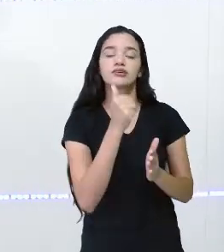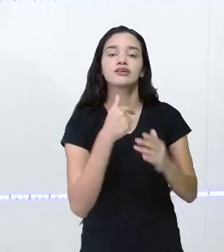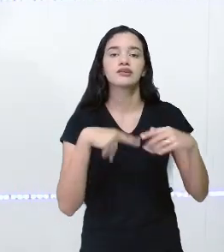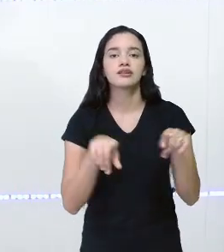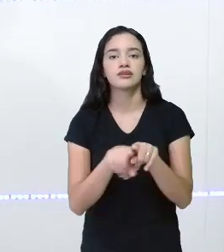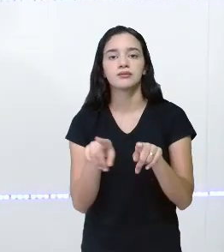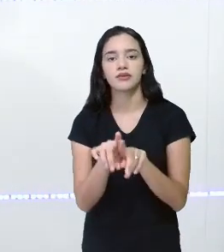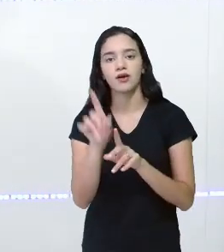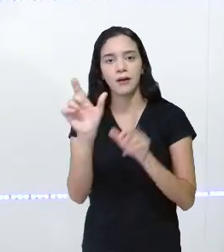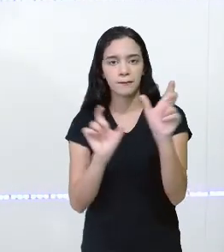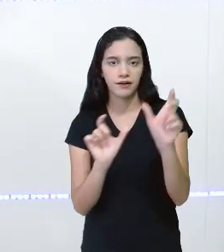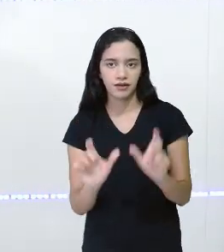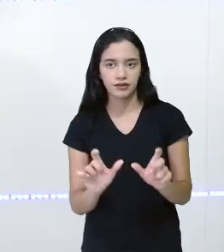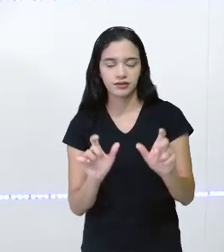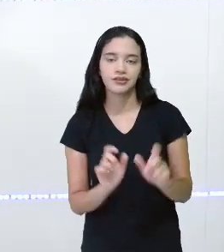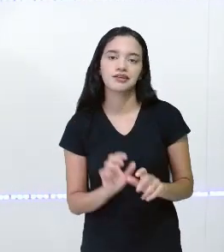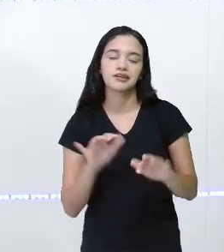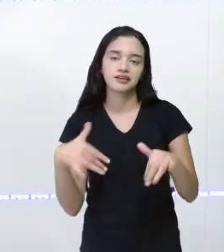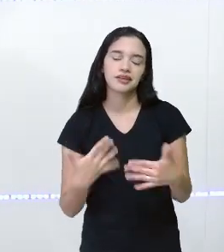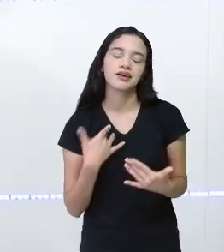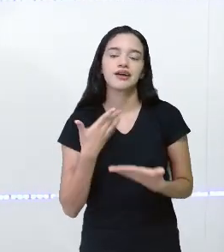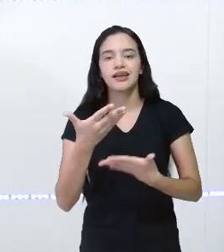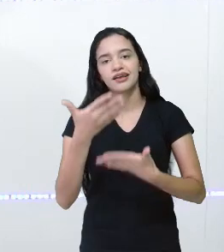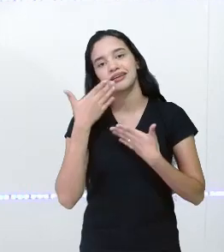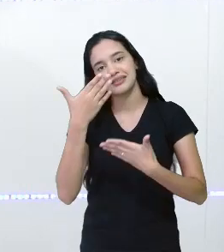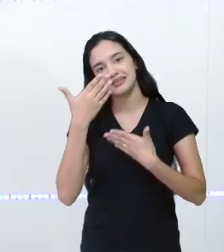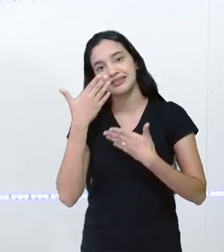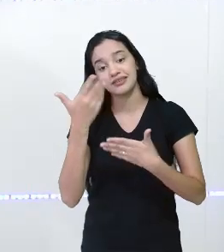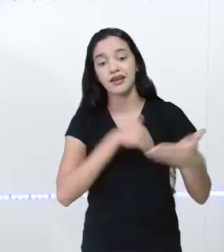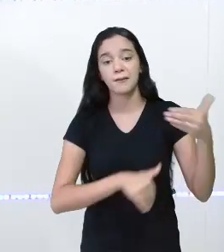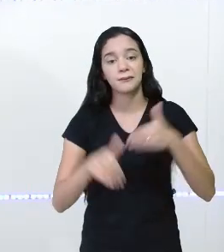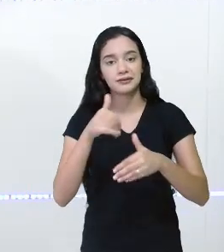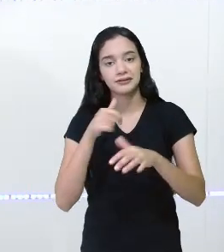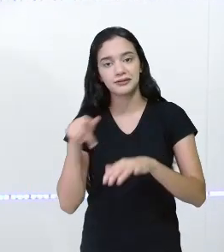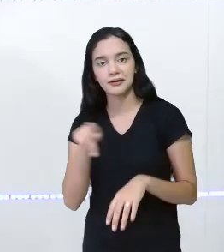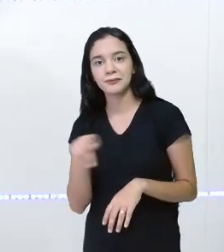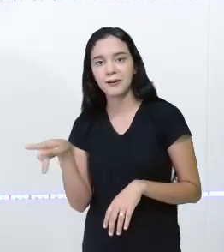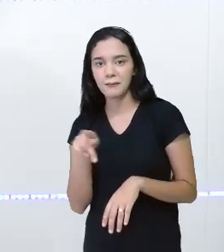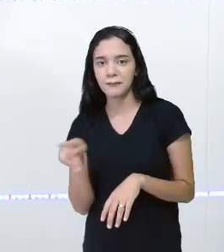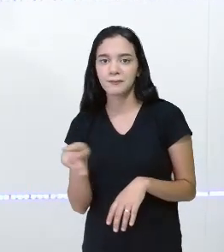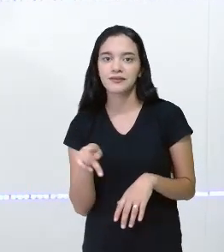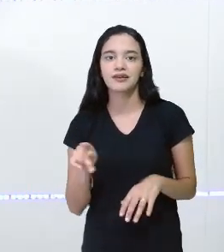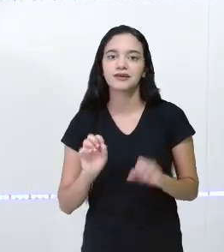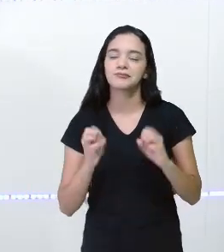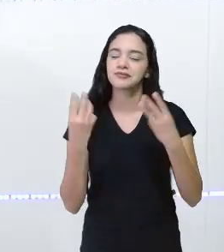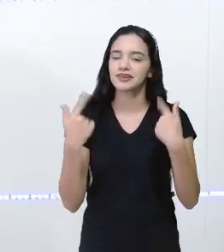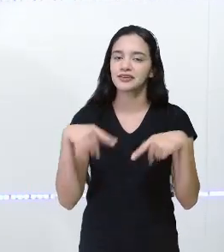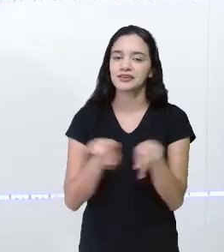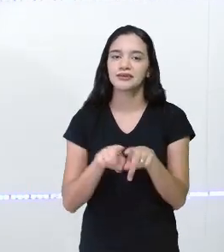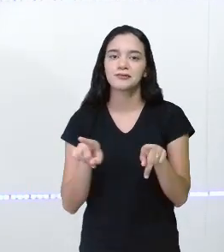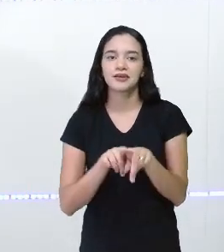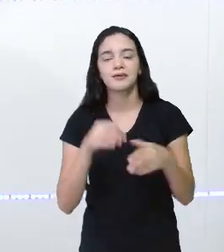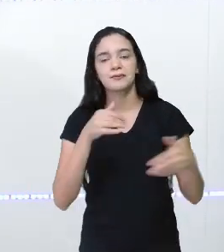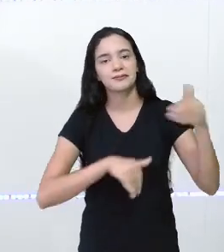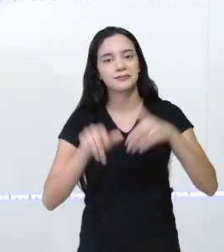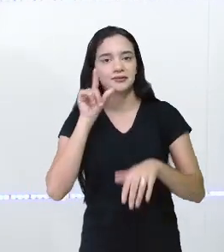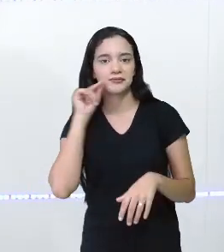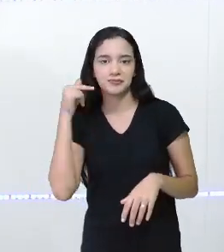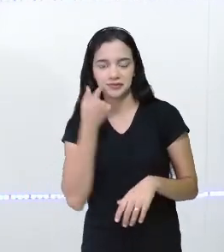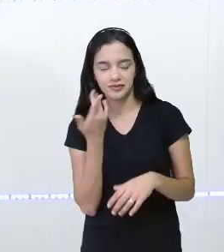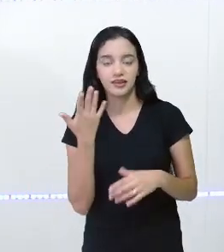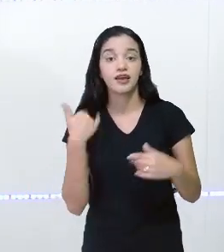com as palavras. E é isso, gente. Quero agradecer a participação da professora Esther, que é sempre show. Participação da Mediã.